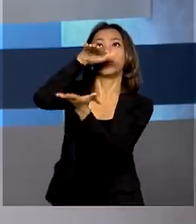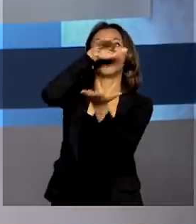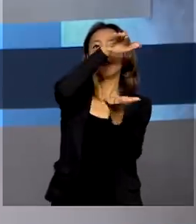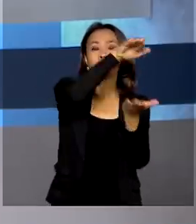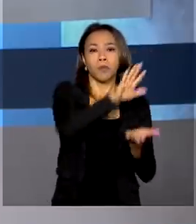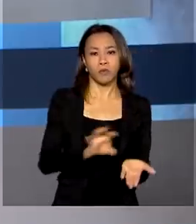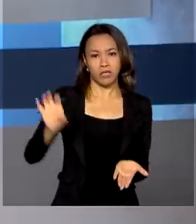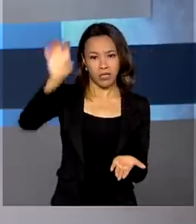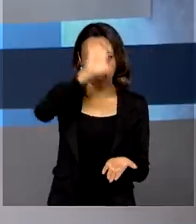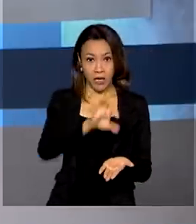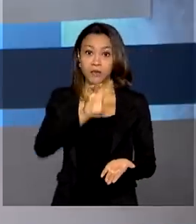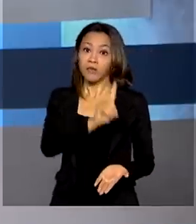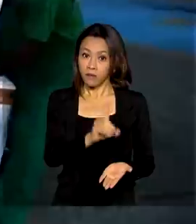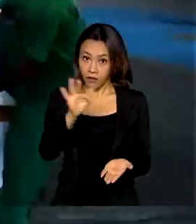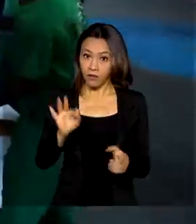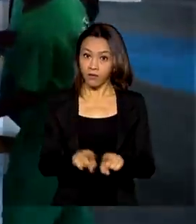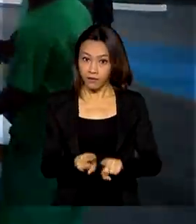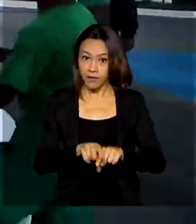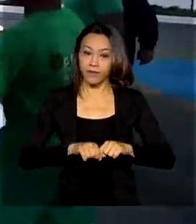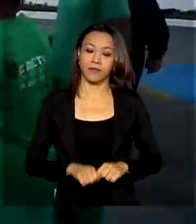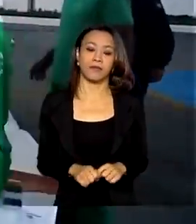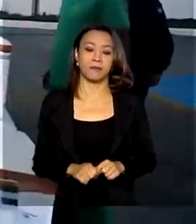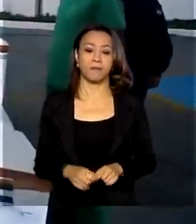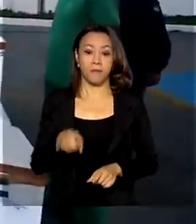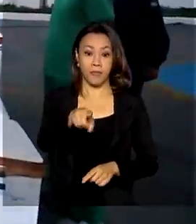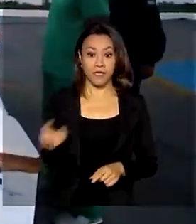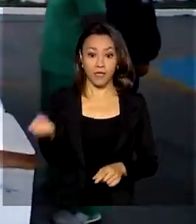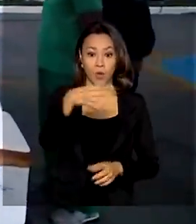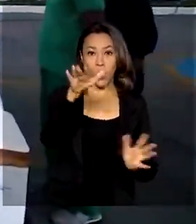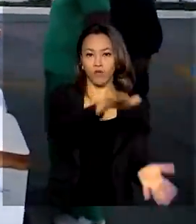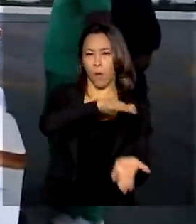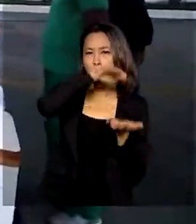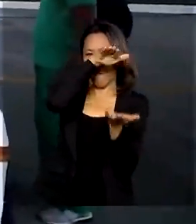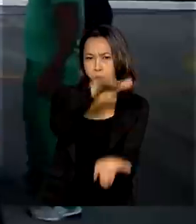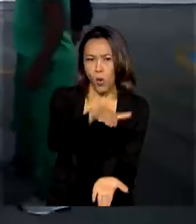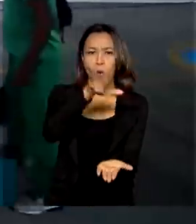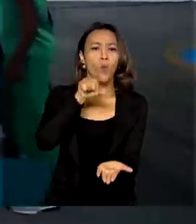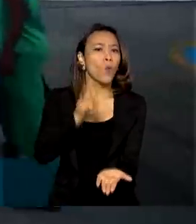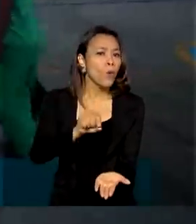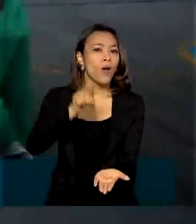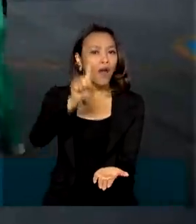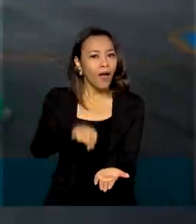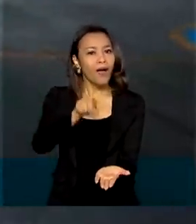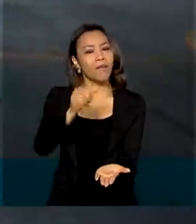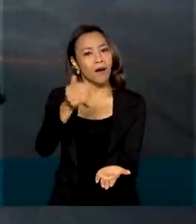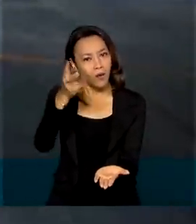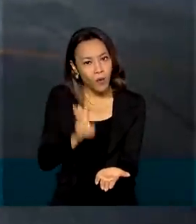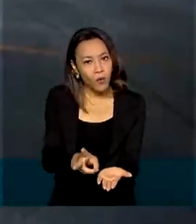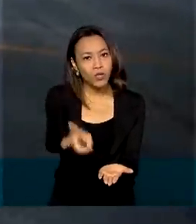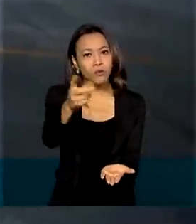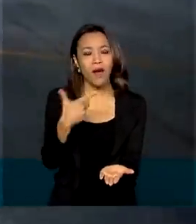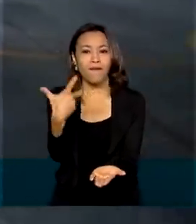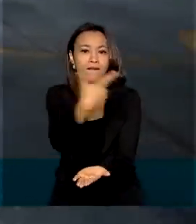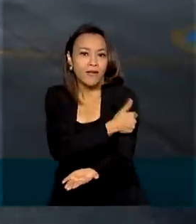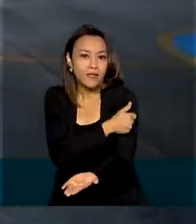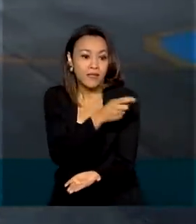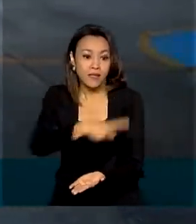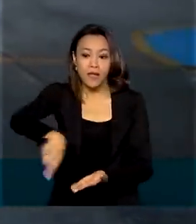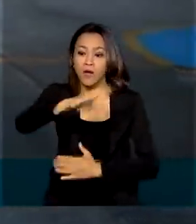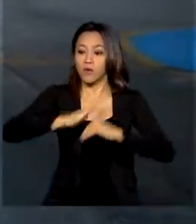e Distrito Federal. O novo lote é destinado à continuidade da vacinação de trabalhadores da saúde